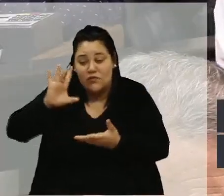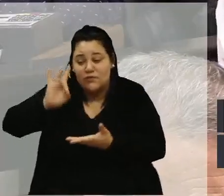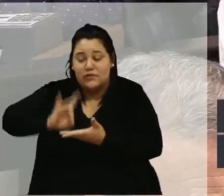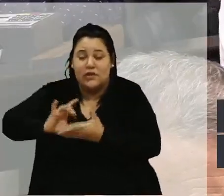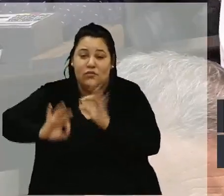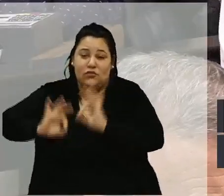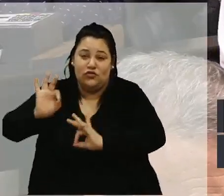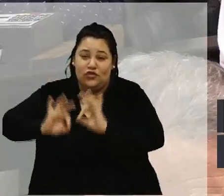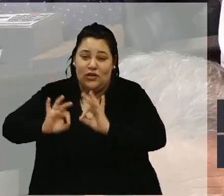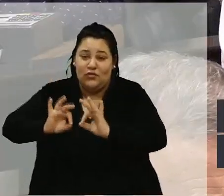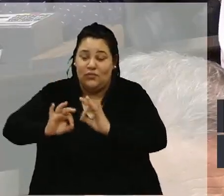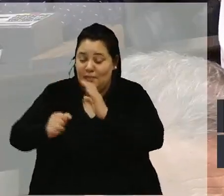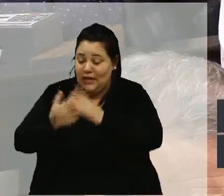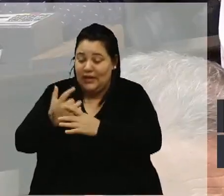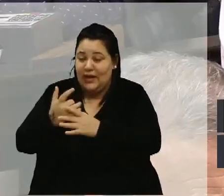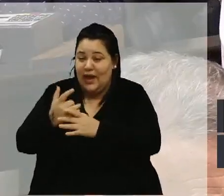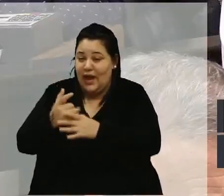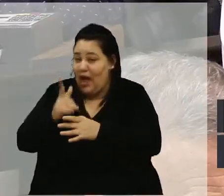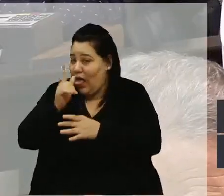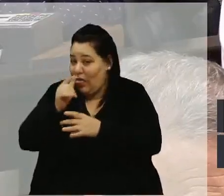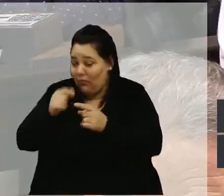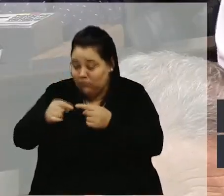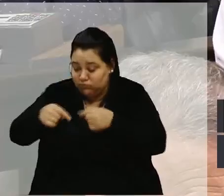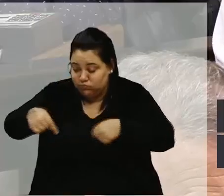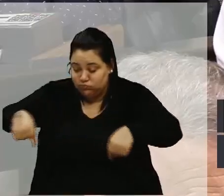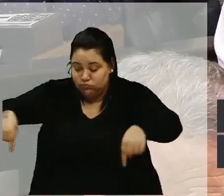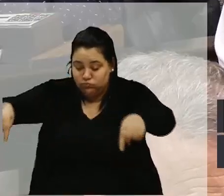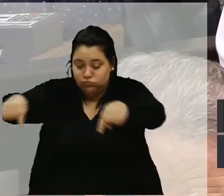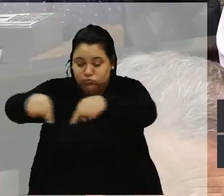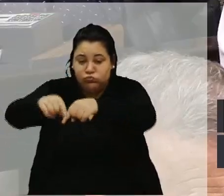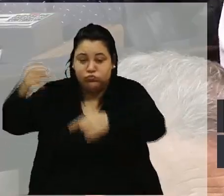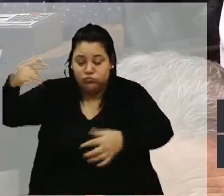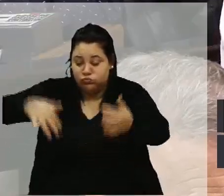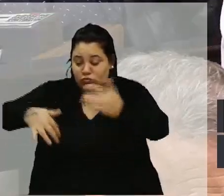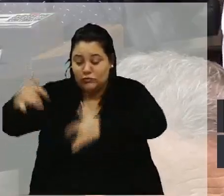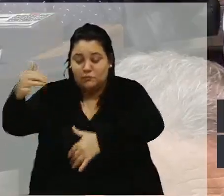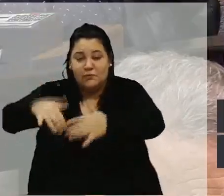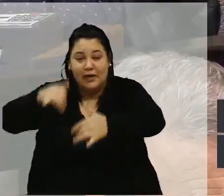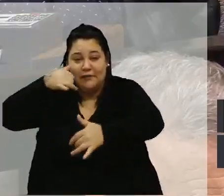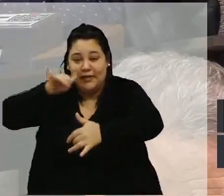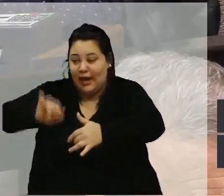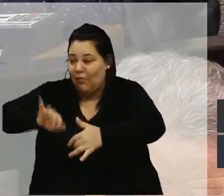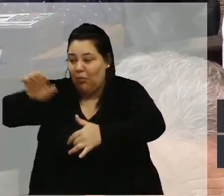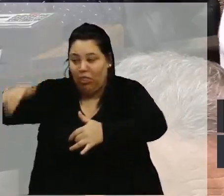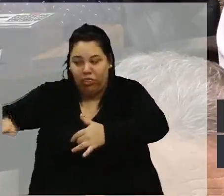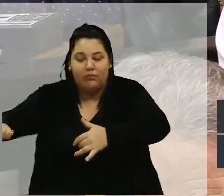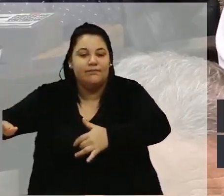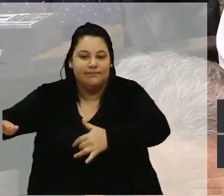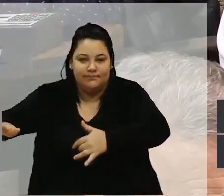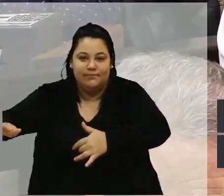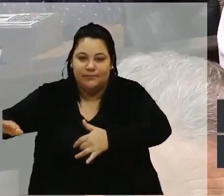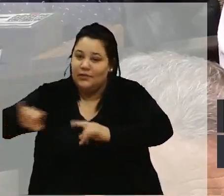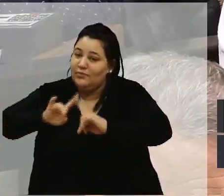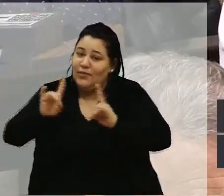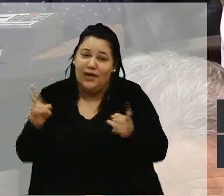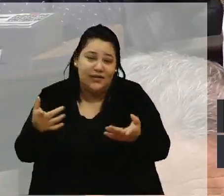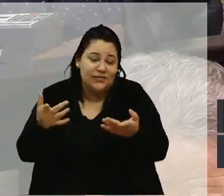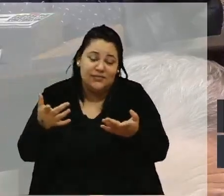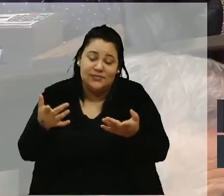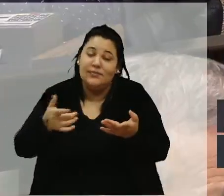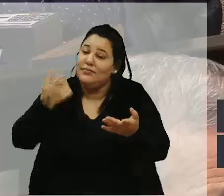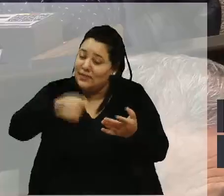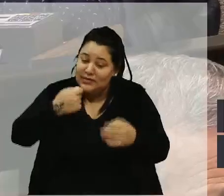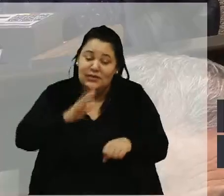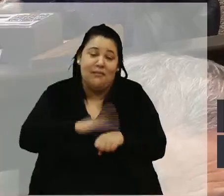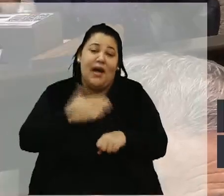desses piscinões como uma forma também de prevenção, mas não é o suficiente. Nós